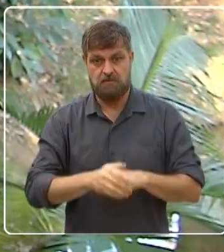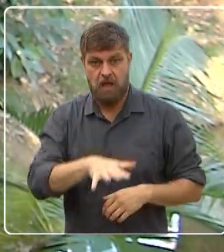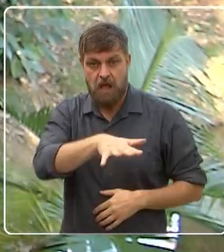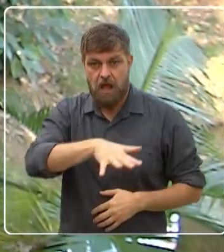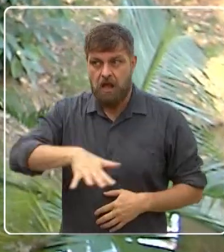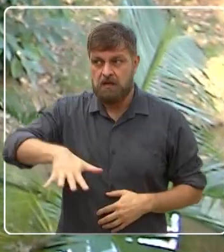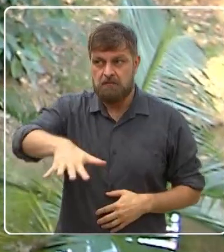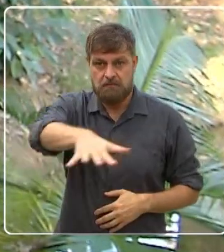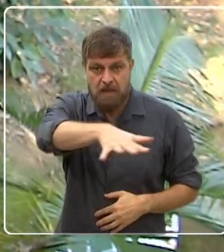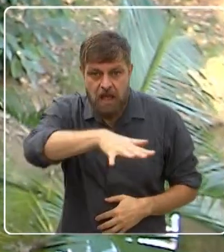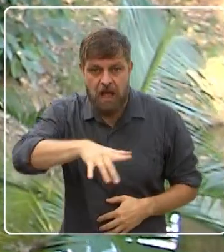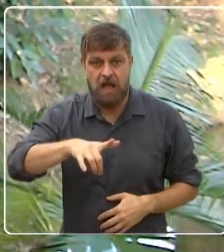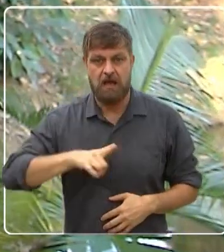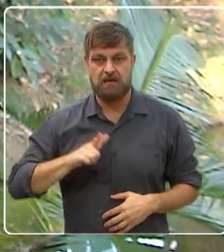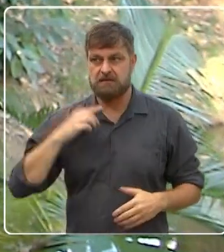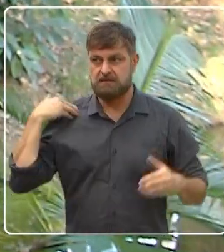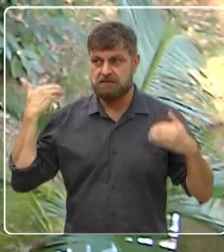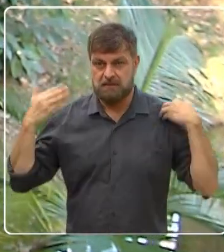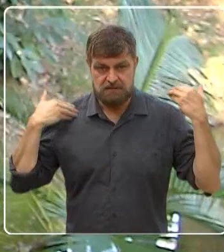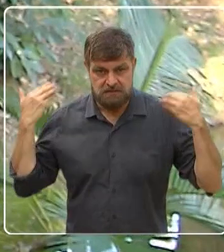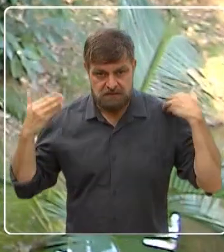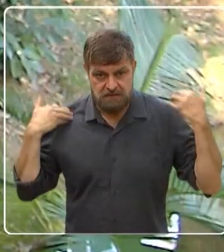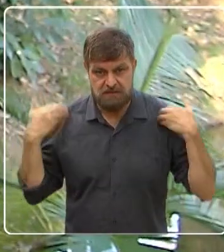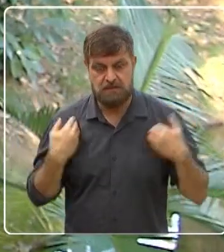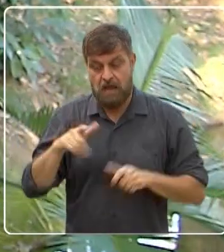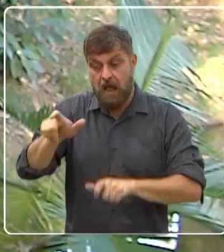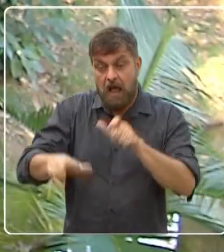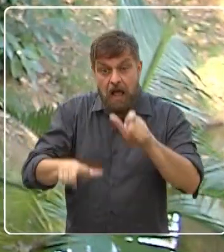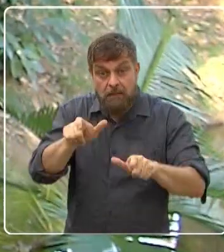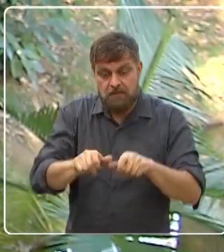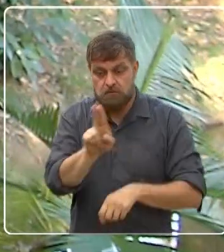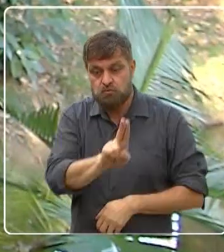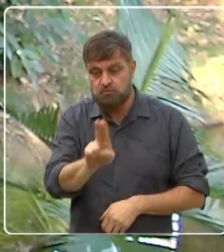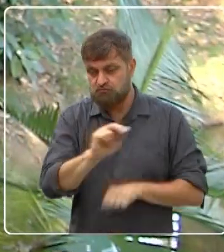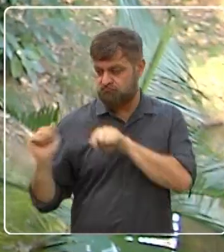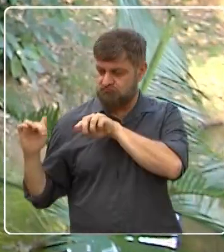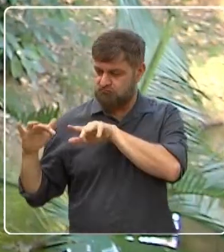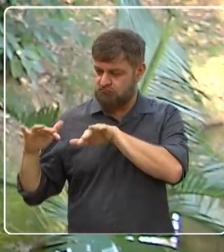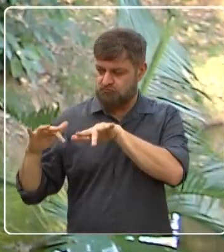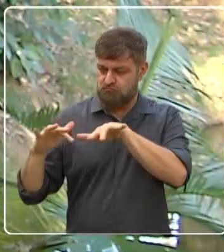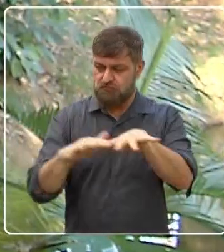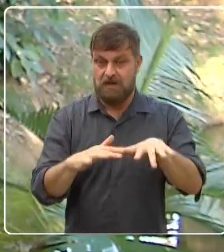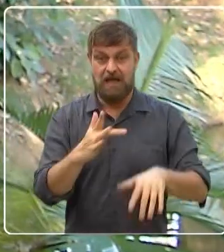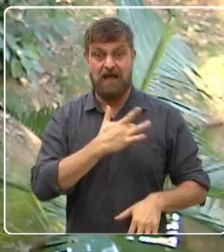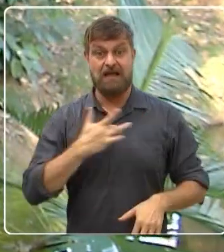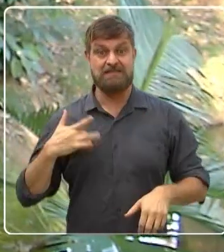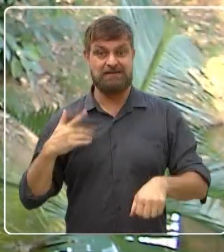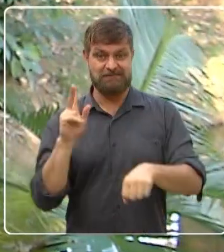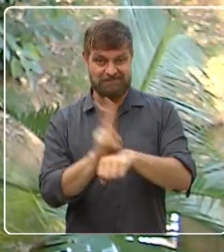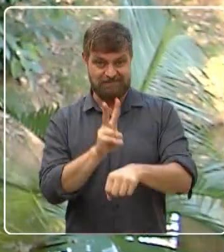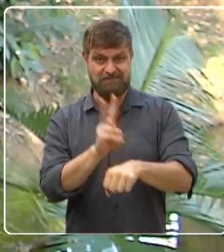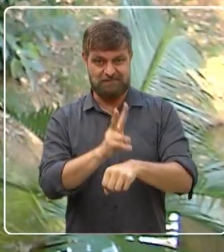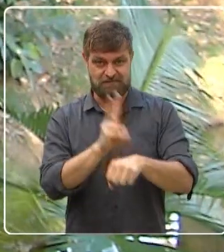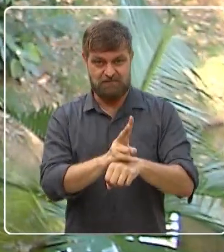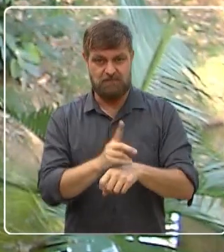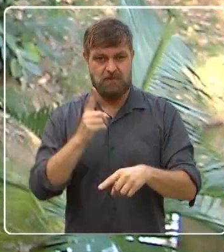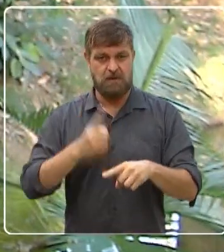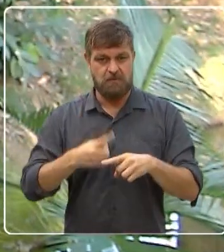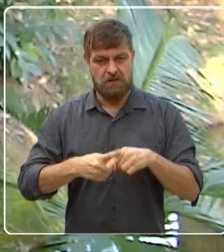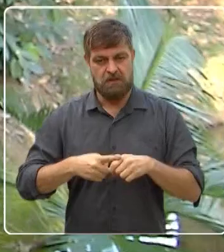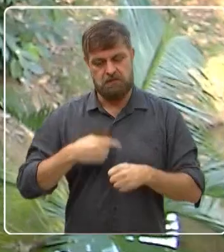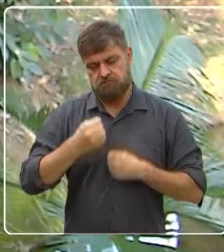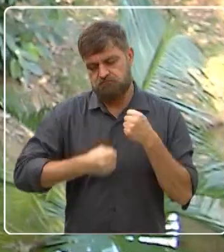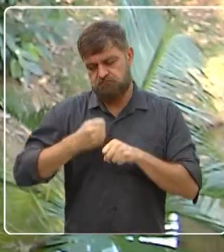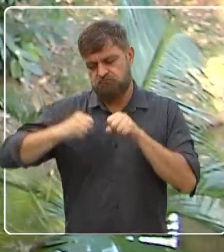área de lazer que o pessoal usa como cuidar da saúde. Porque é a caminhada,